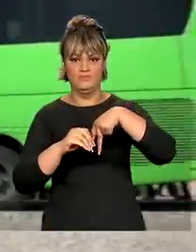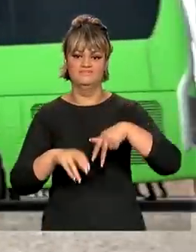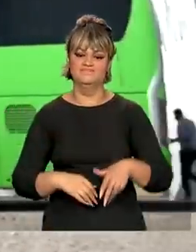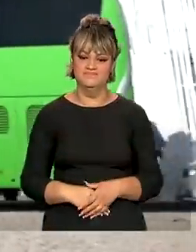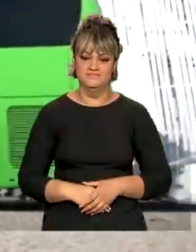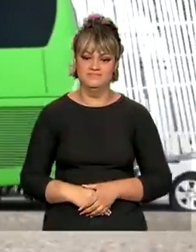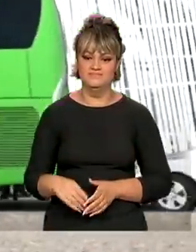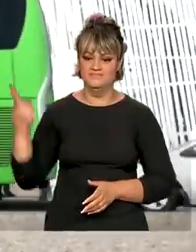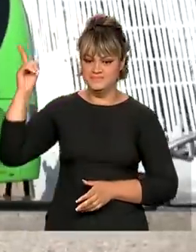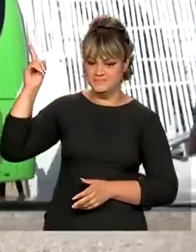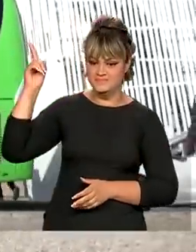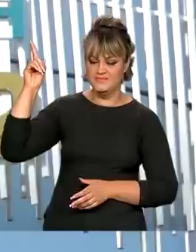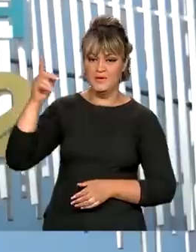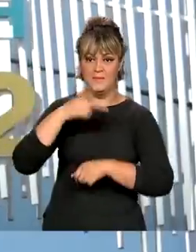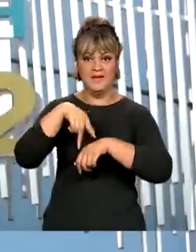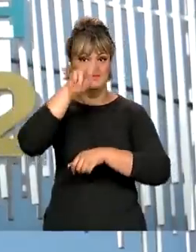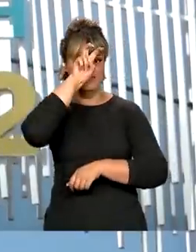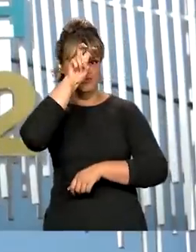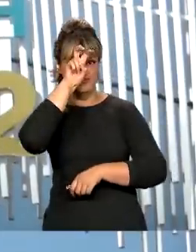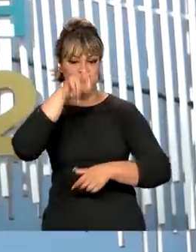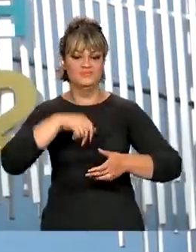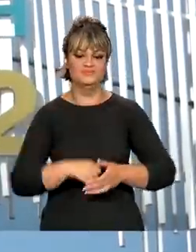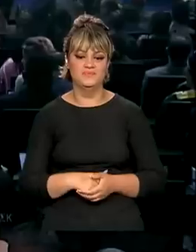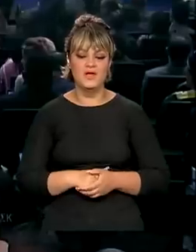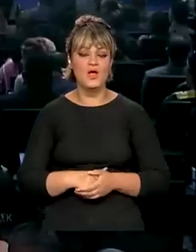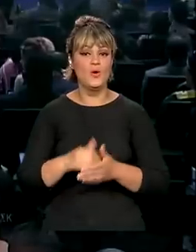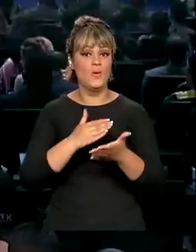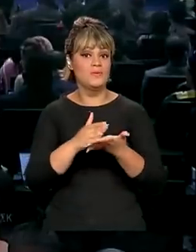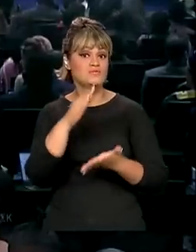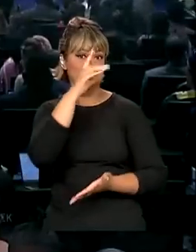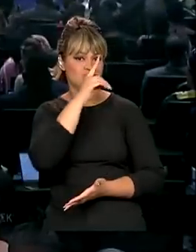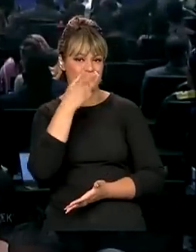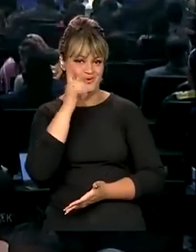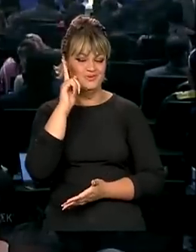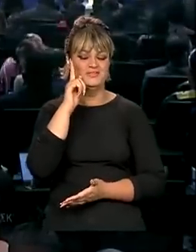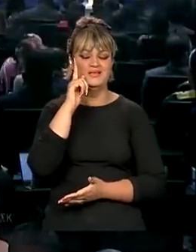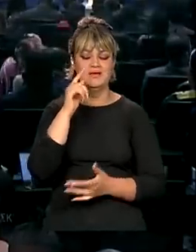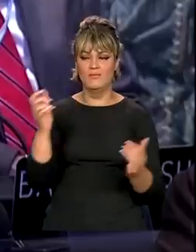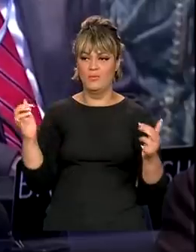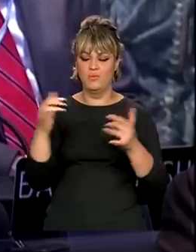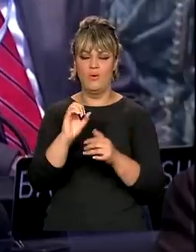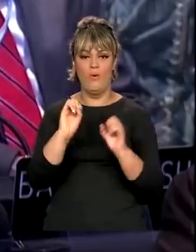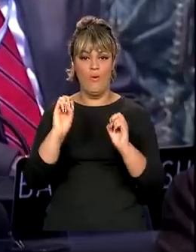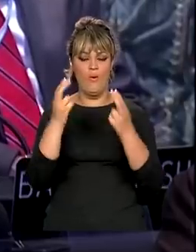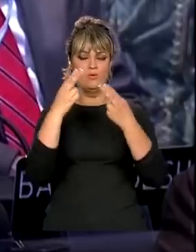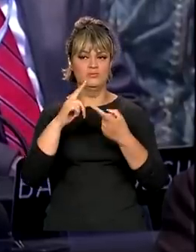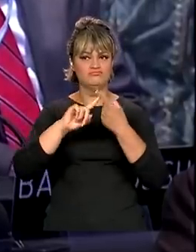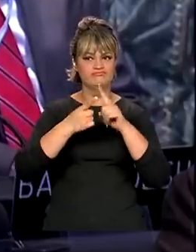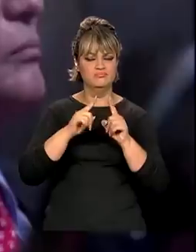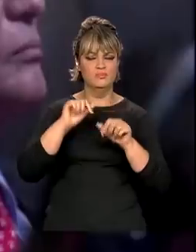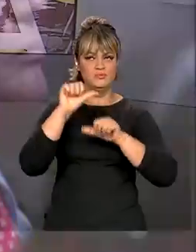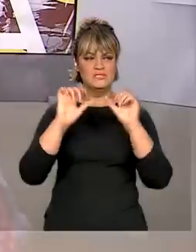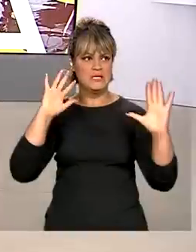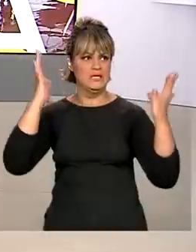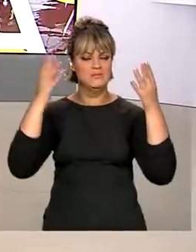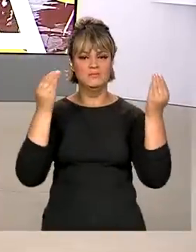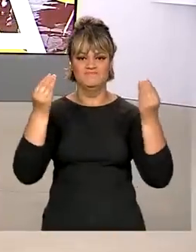COP 27 no Egito. Teve início no domingo a conferência da ONU sobre mudanças do clima.